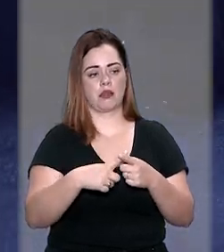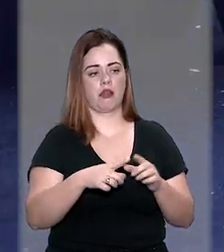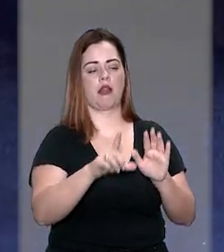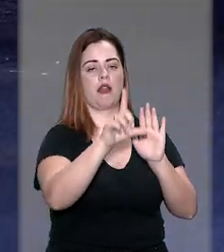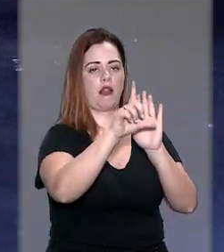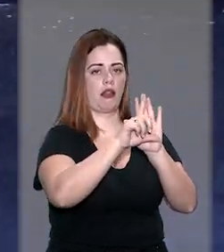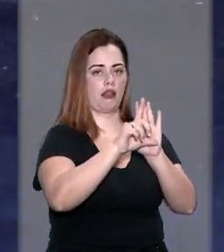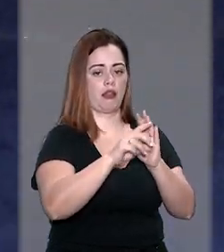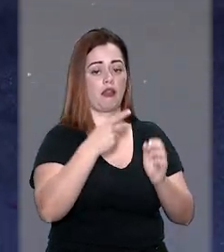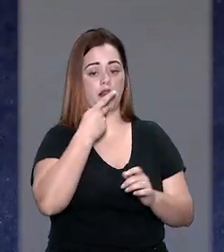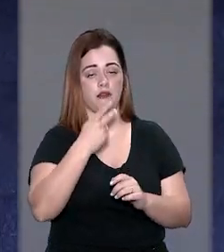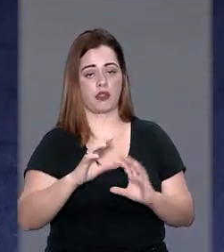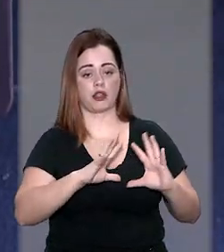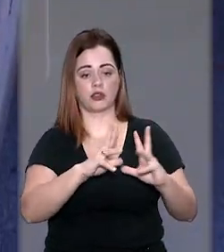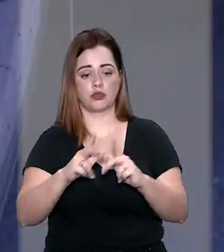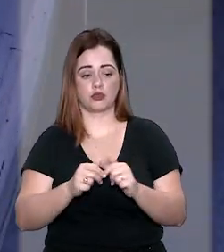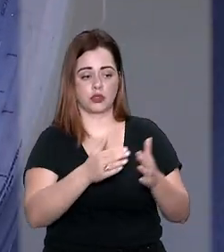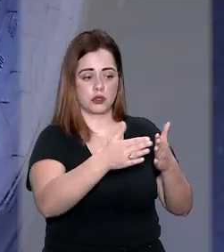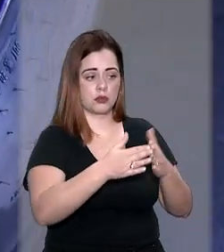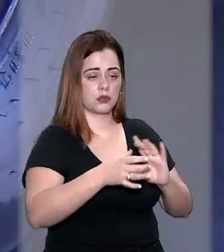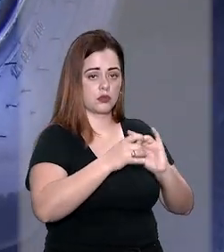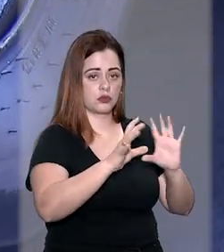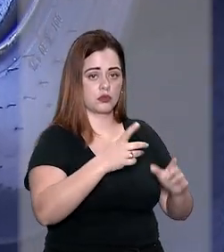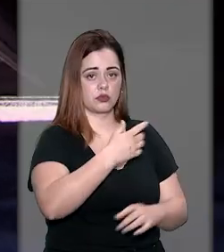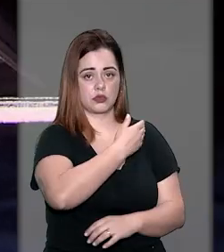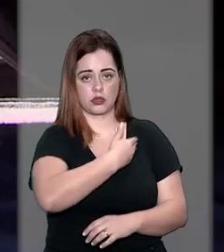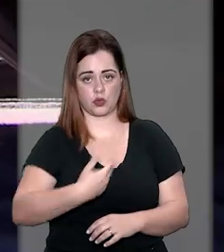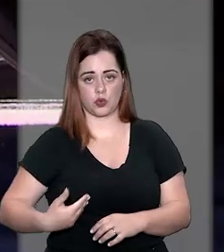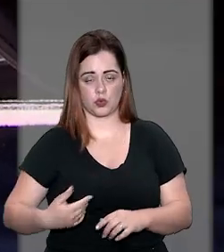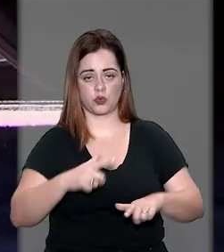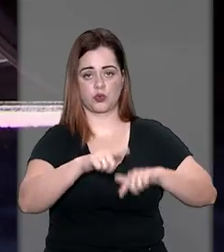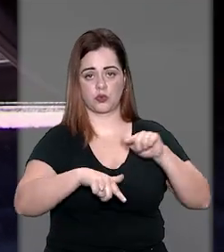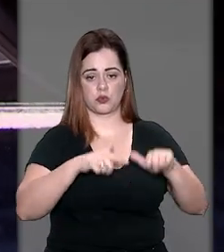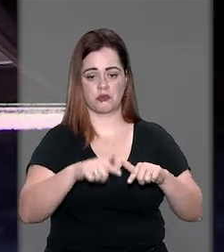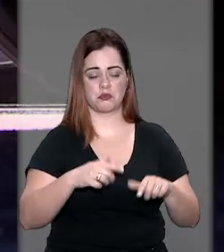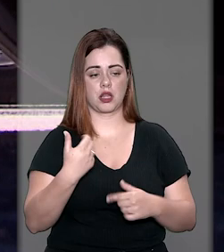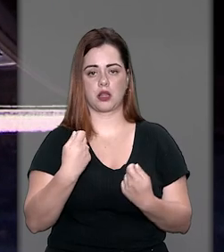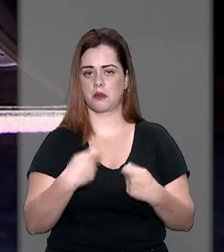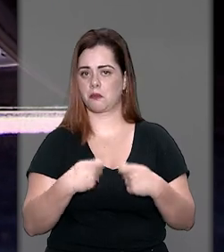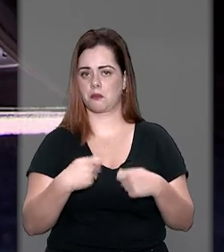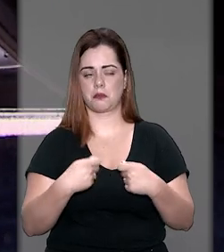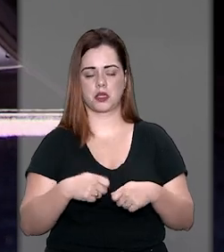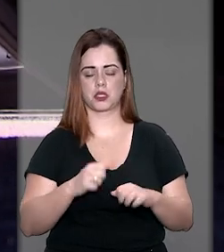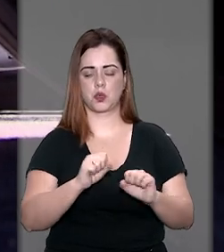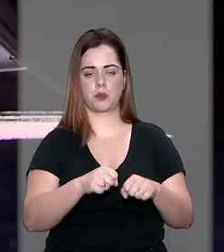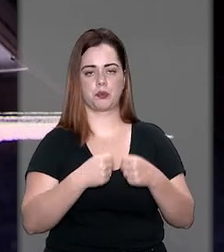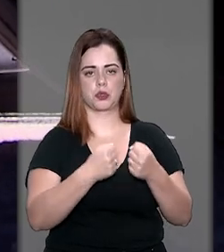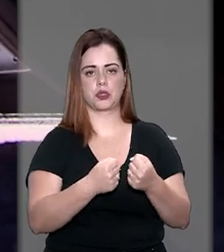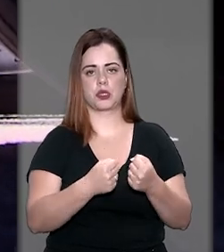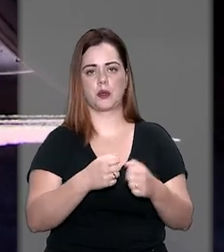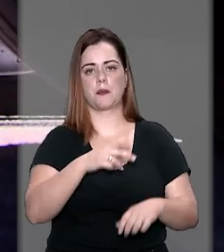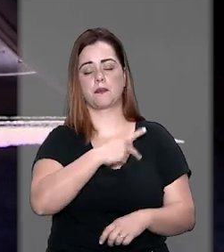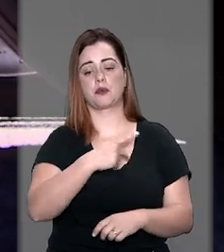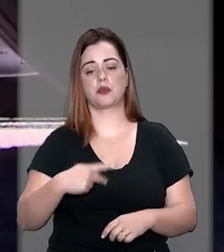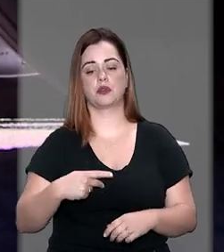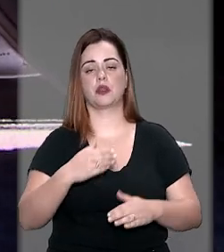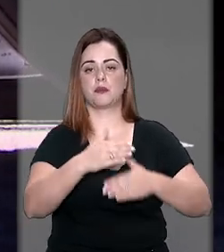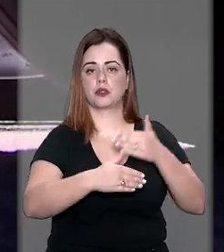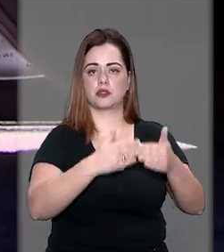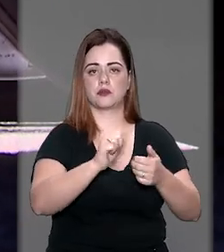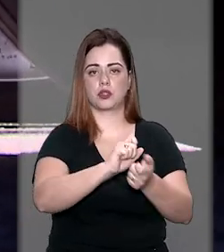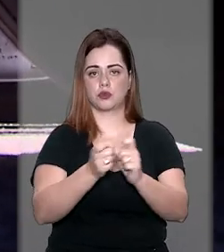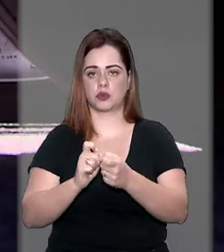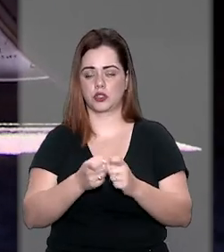lei que regula a concessão e a permissão de serviços públicos não exige que a intervenção do poder público seja precedida de